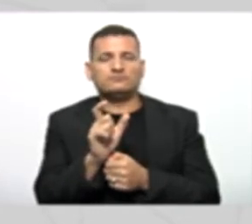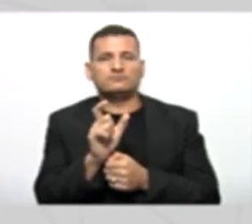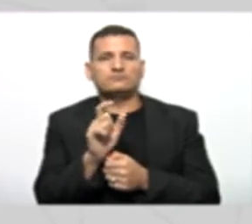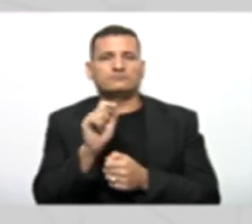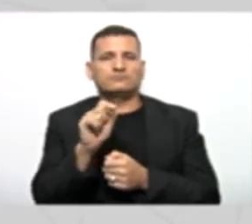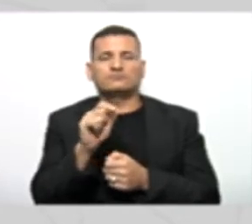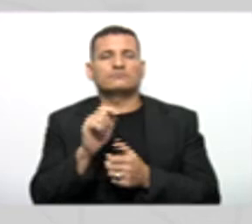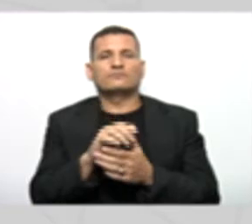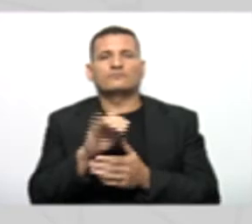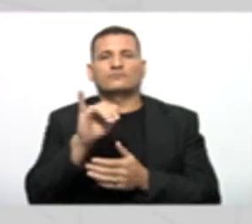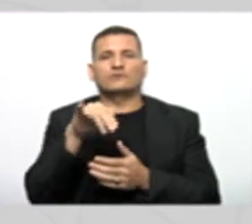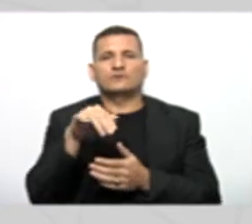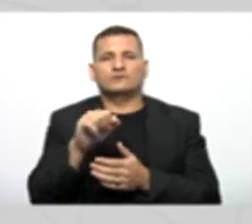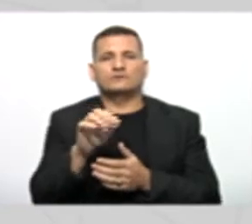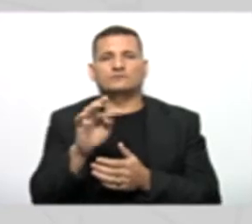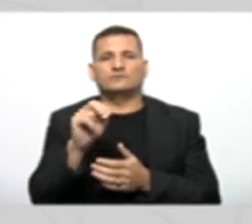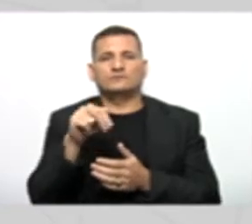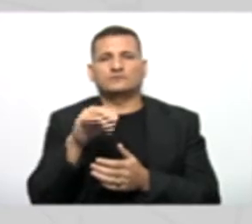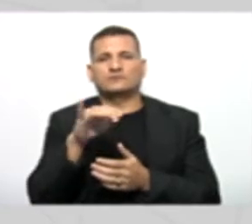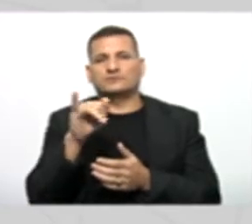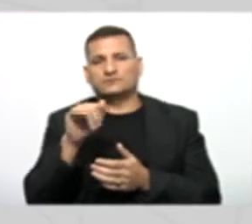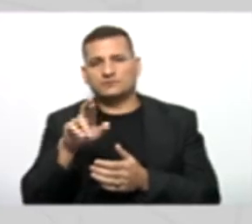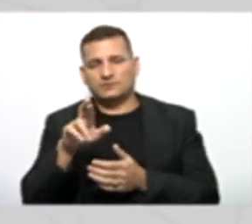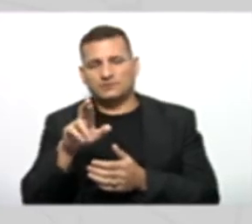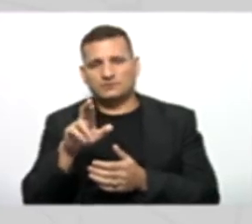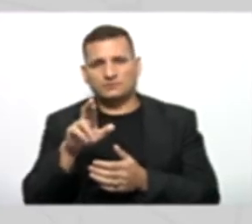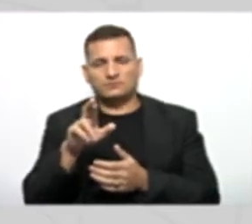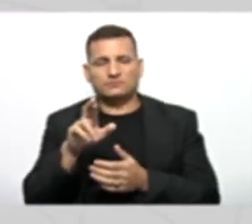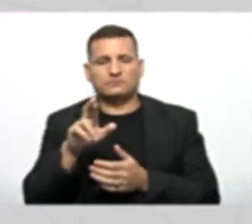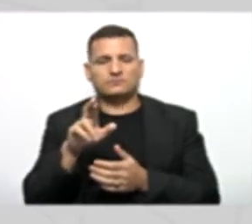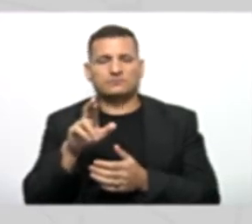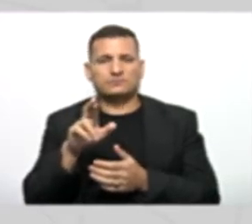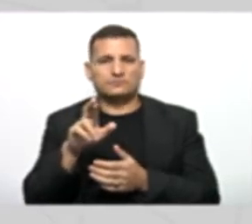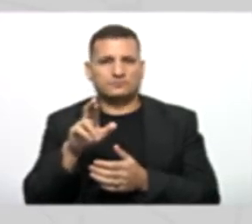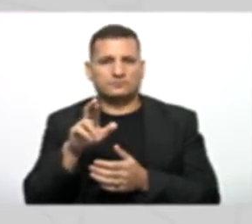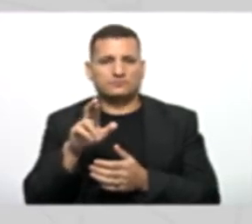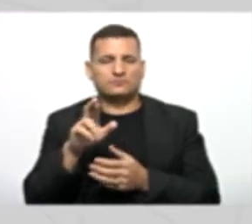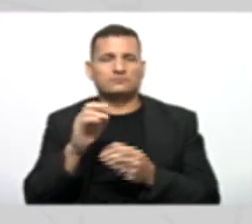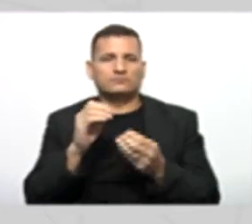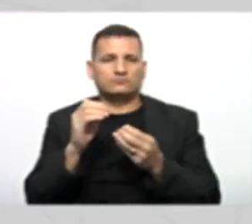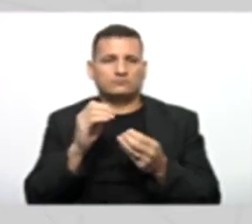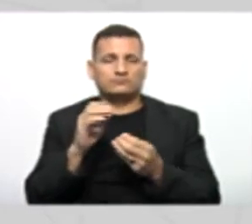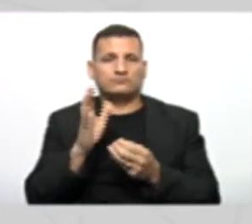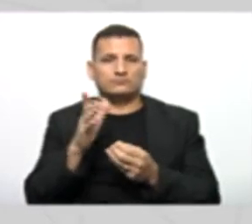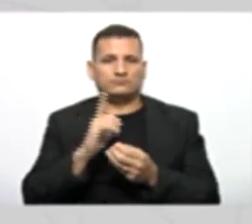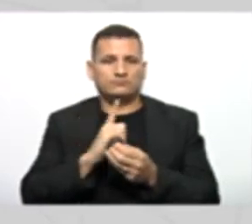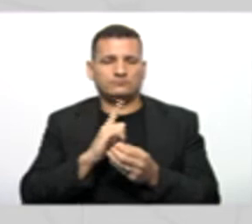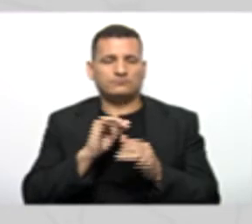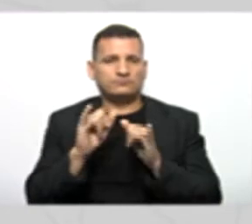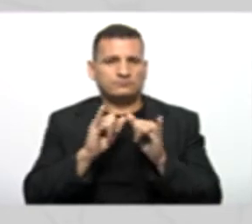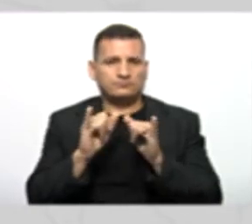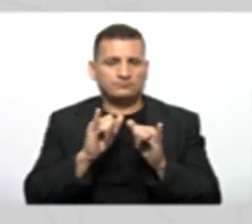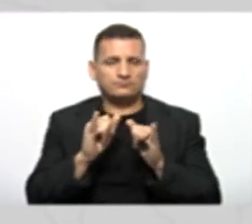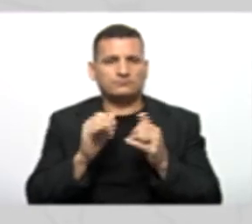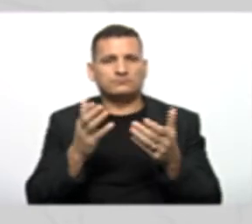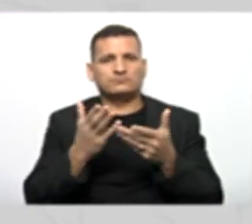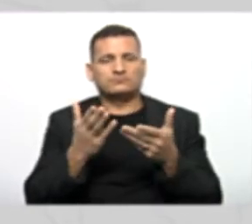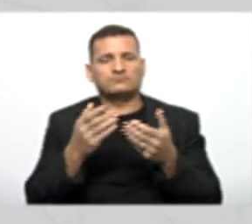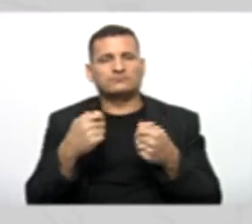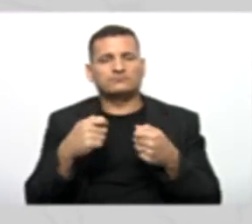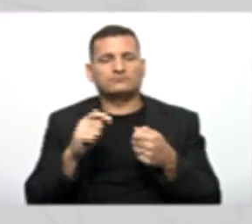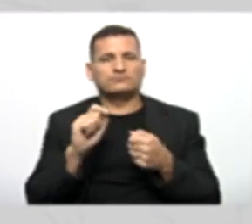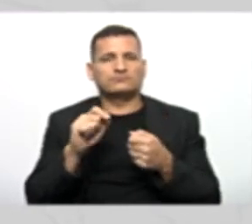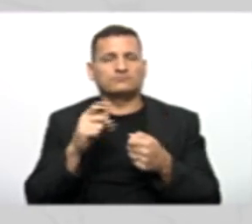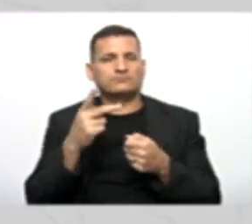Instanciar o objeto Pessoa física E como é que faz isso? Você já tem as informações Agora você tem que chamar